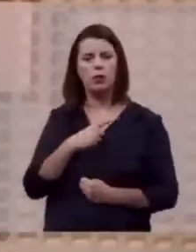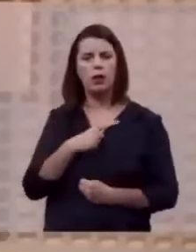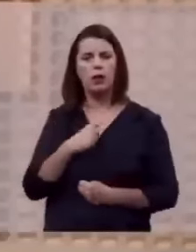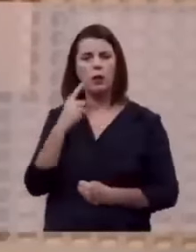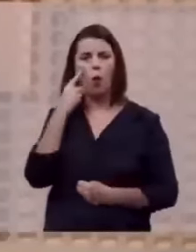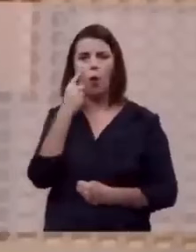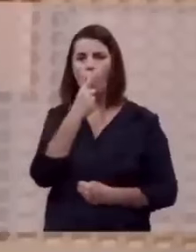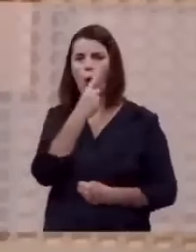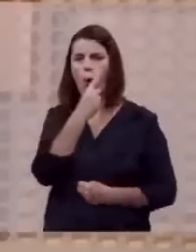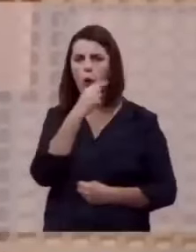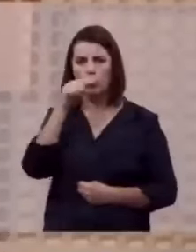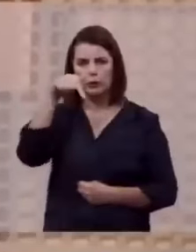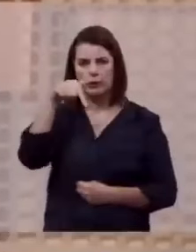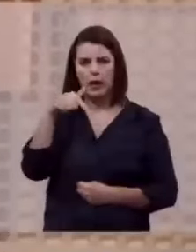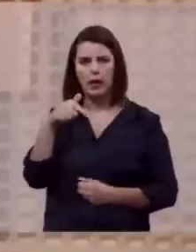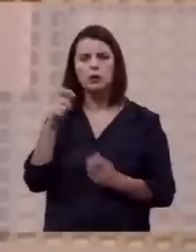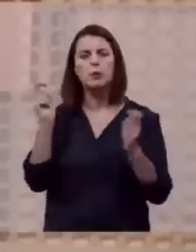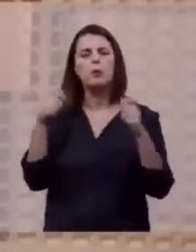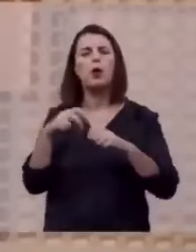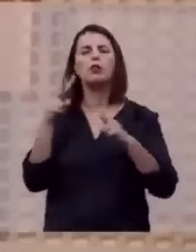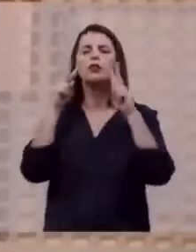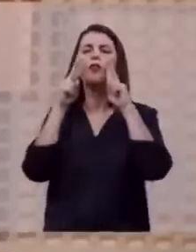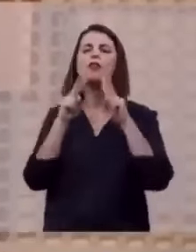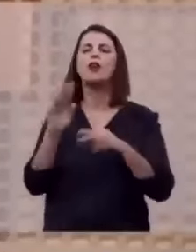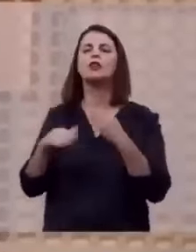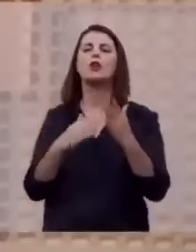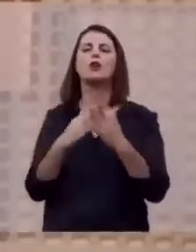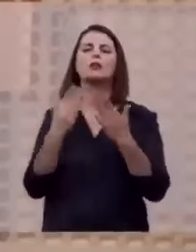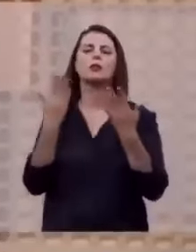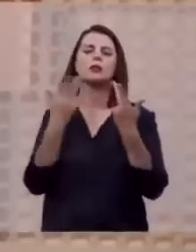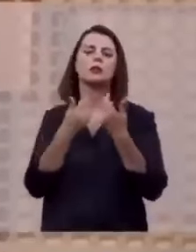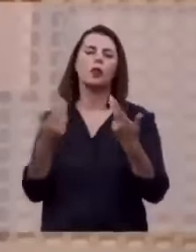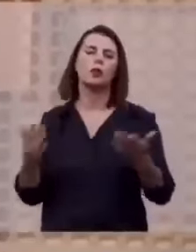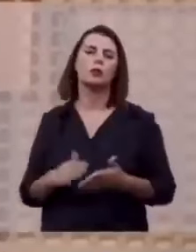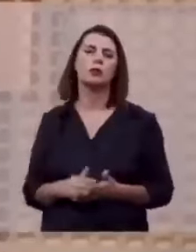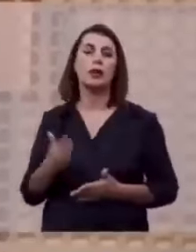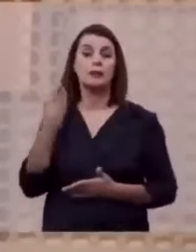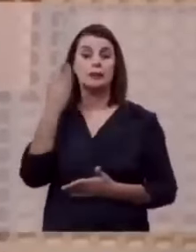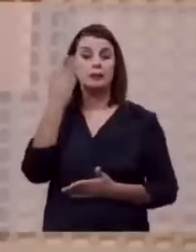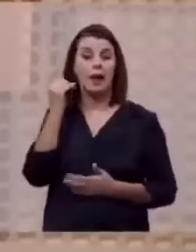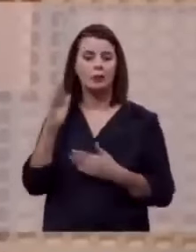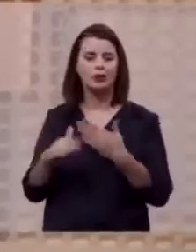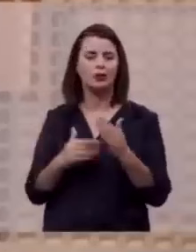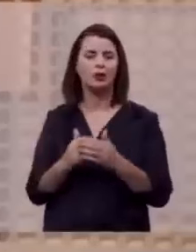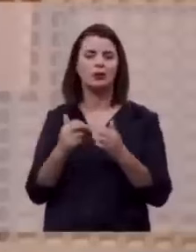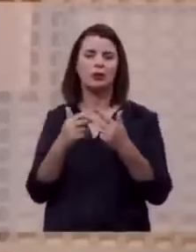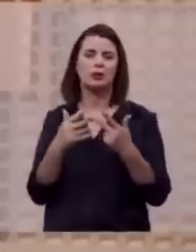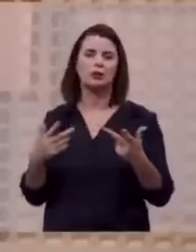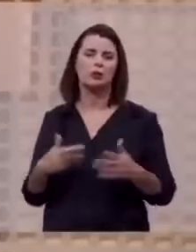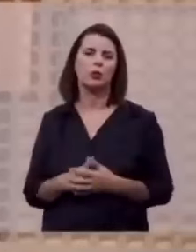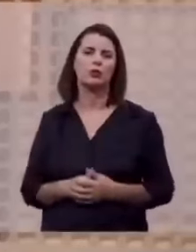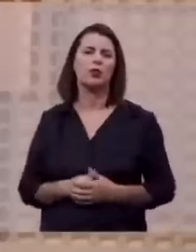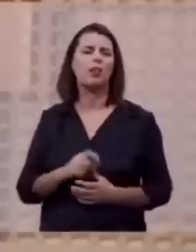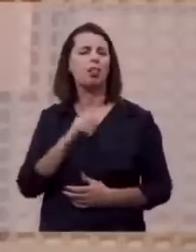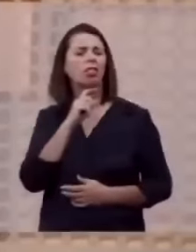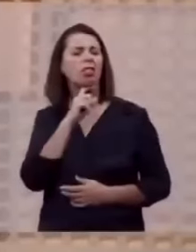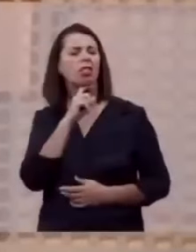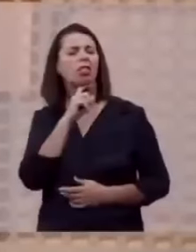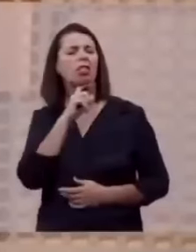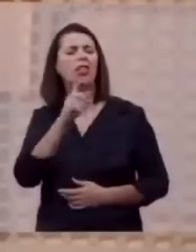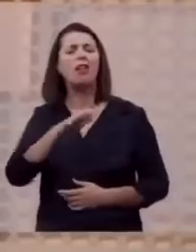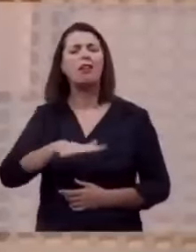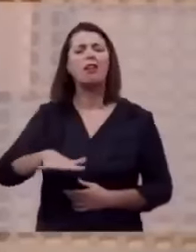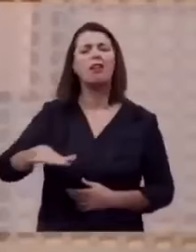sete olhos, quer dizer que ele é onisciente, ele tudo vê, ele tudo pode, ele tudo sabe, ele é onisciente, ele é onipotente. Ninguém